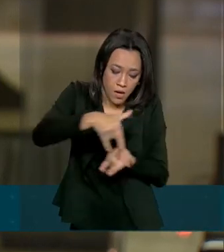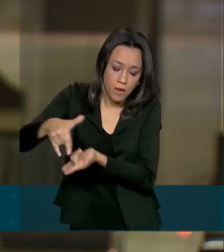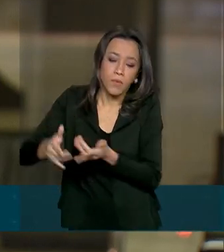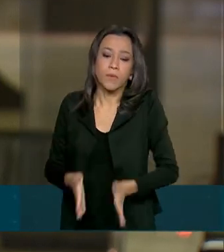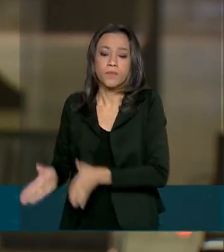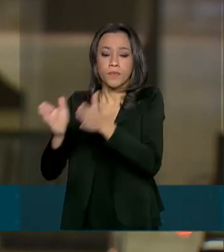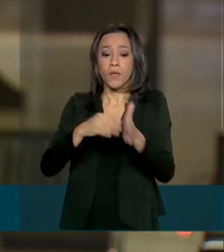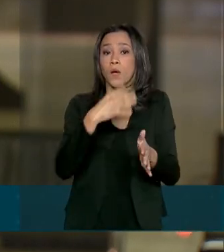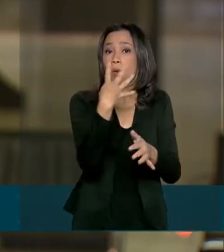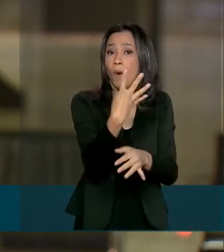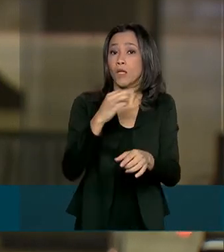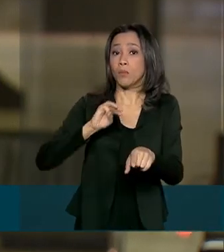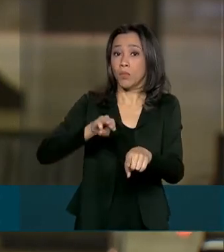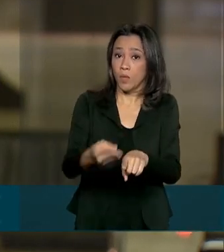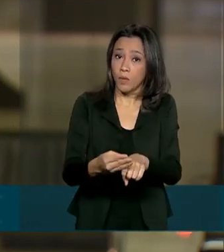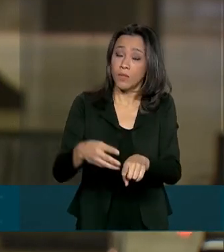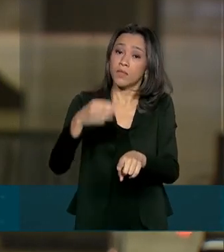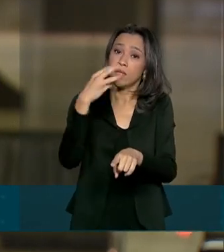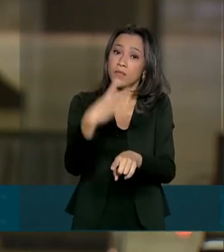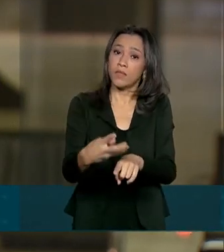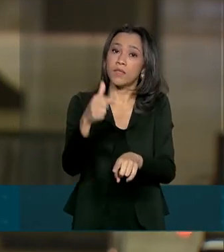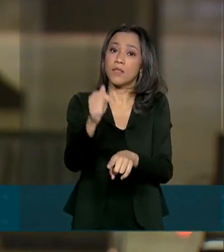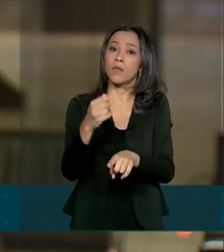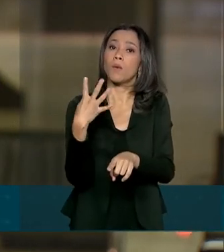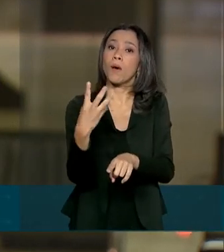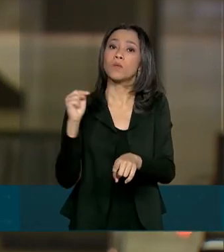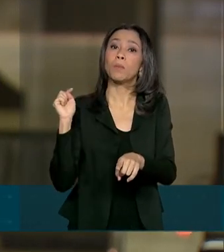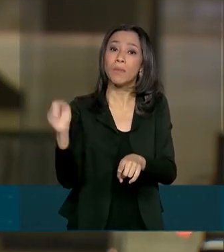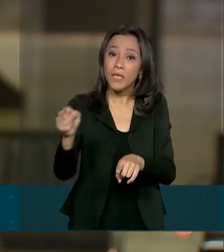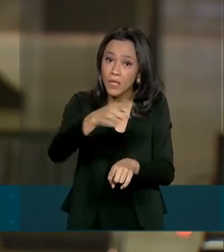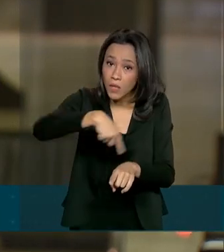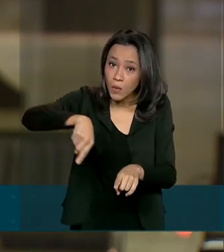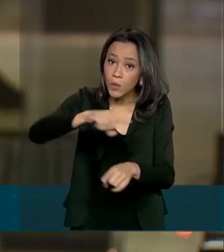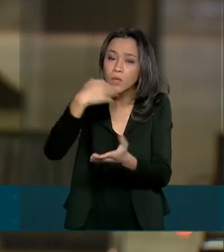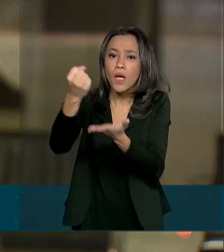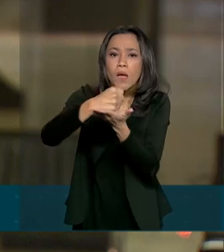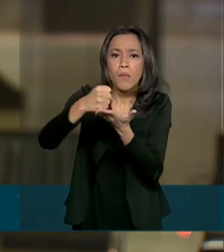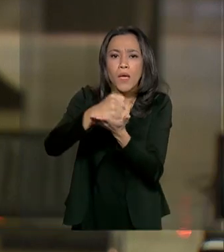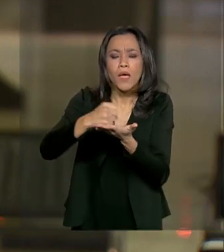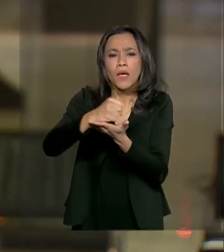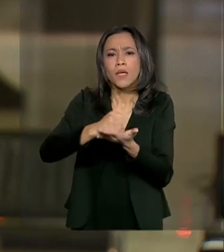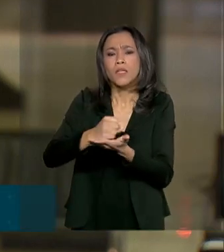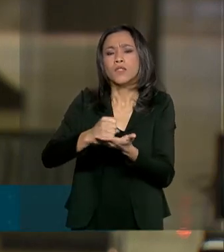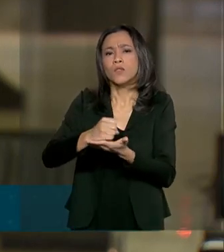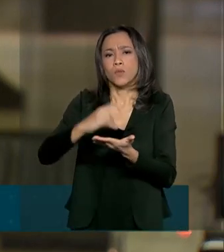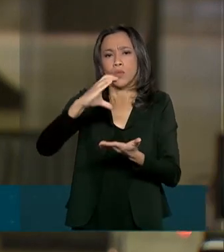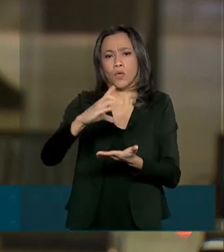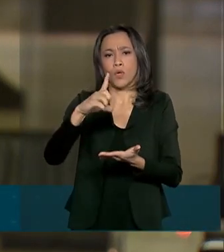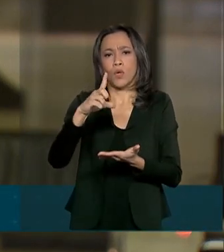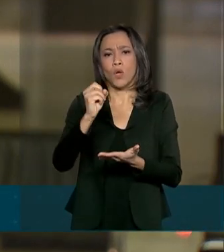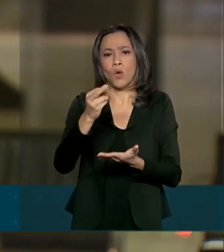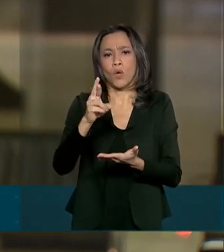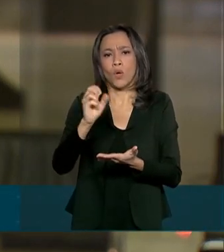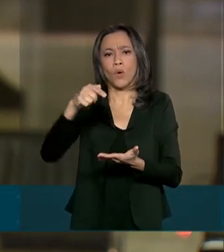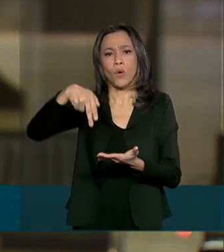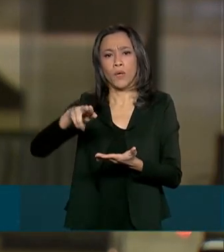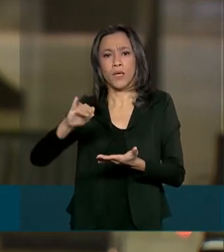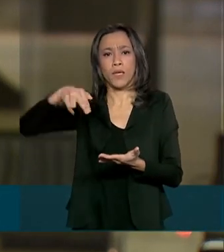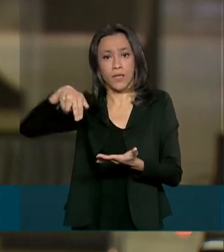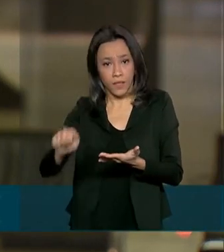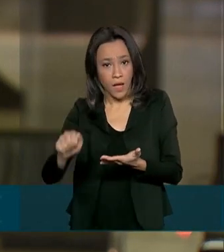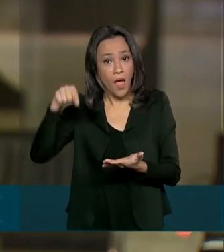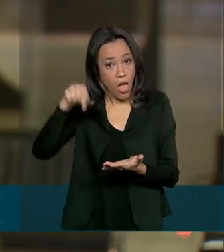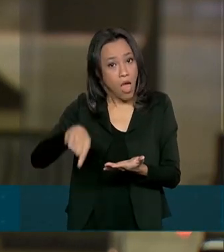.374.000 unidades de cloroquina. O medicamento é utilizado normalmente no